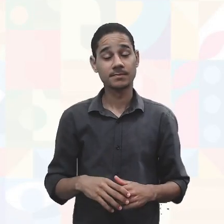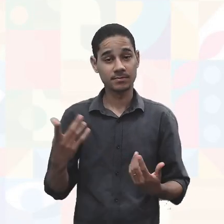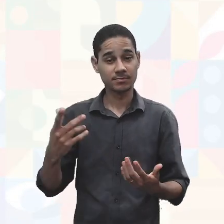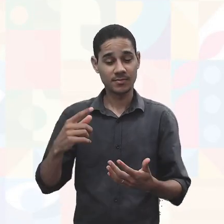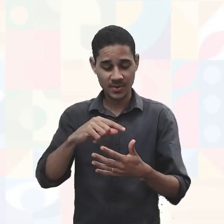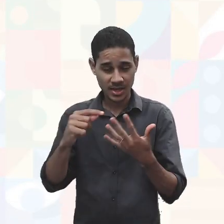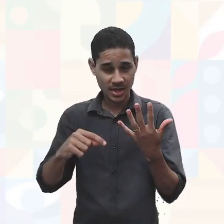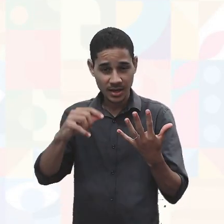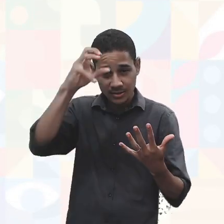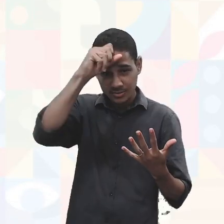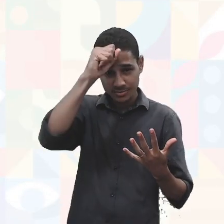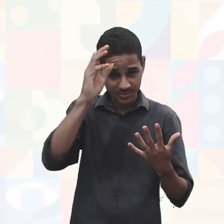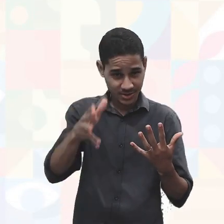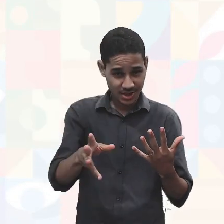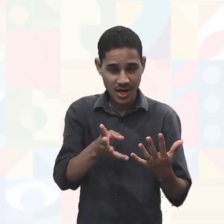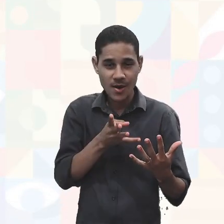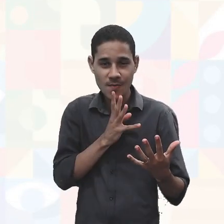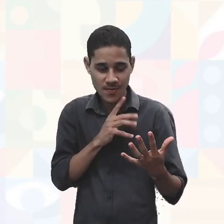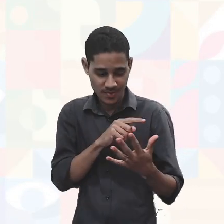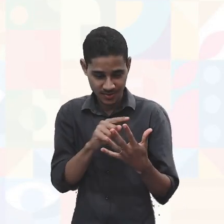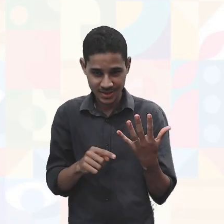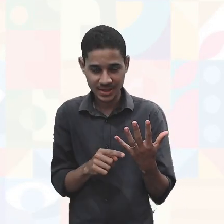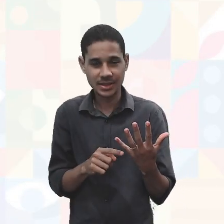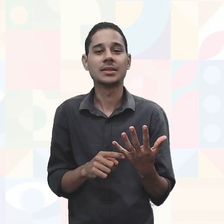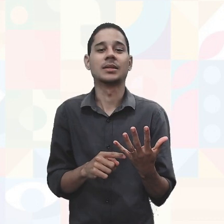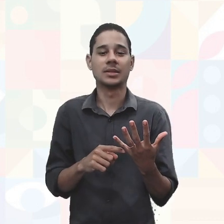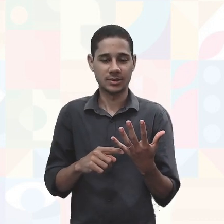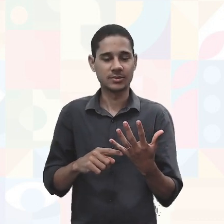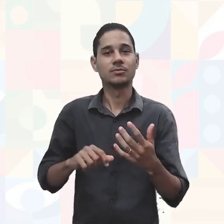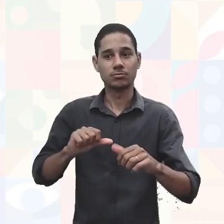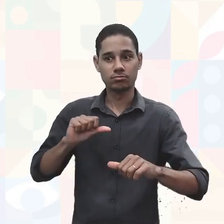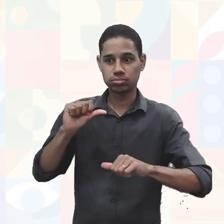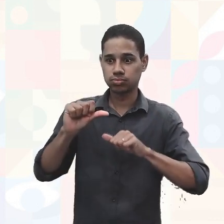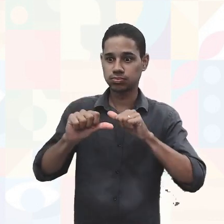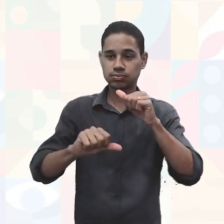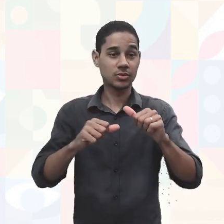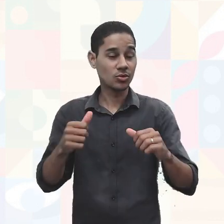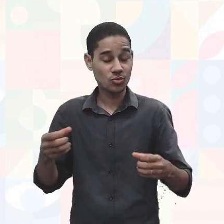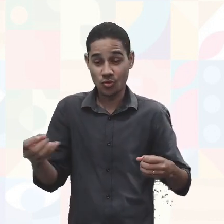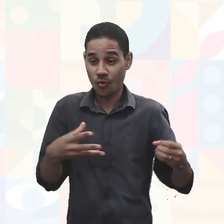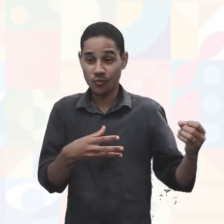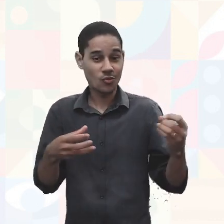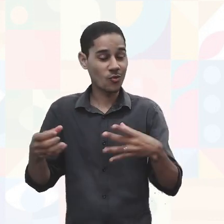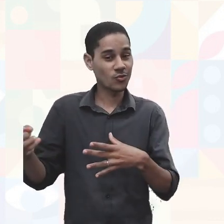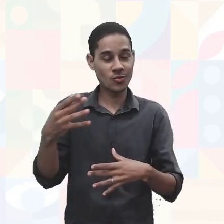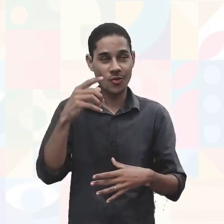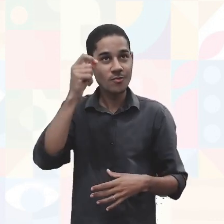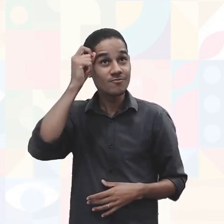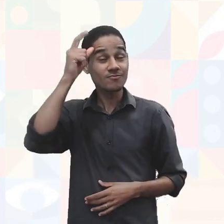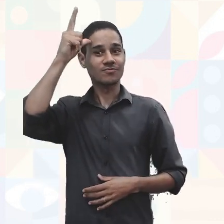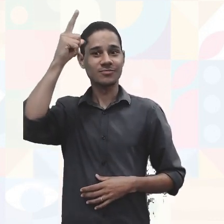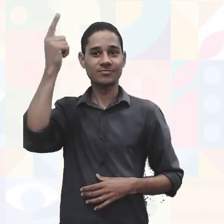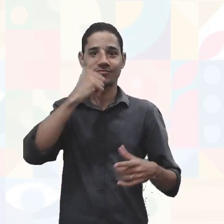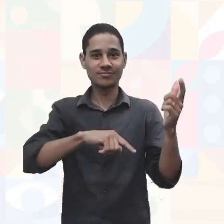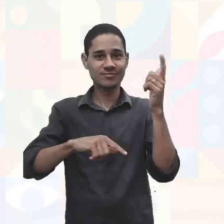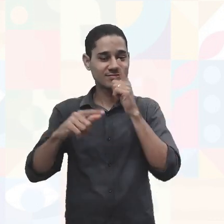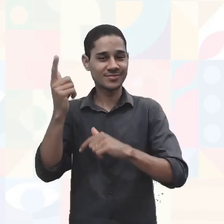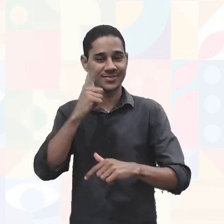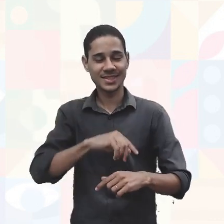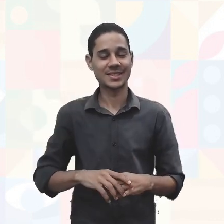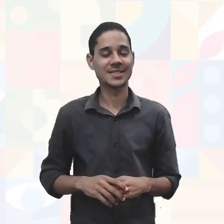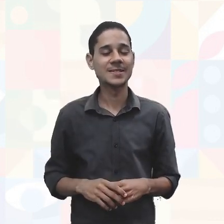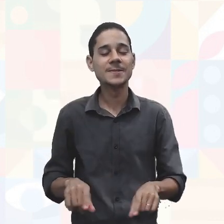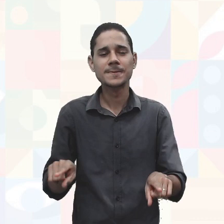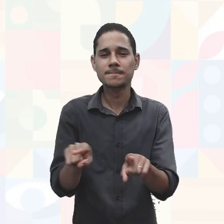conhecimentos, vai ter transformações, resultará em novidades, em novas ideias, e podemos também